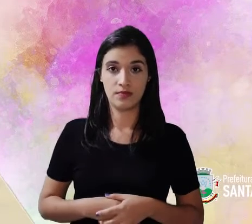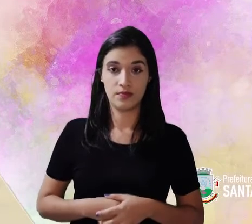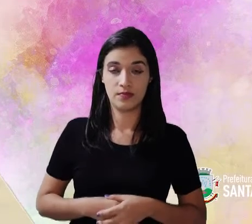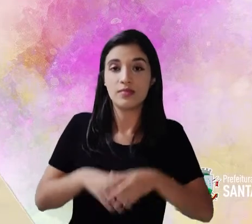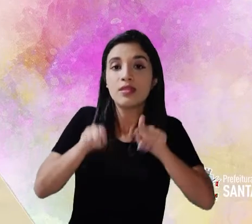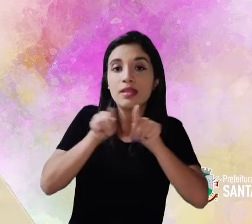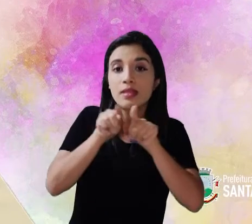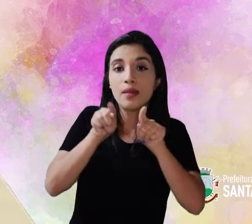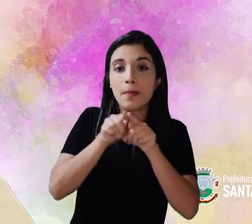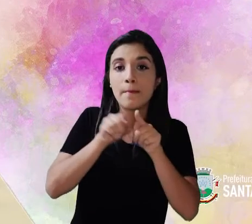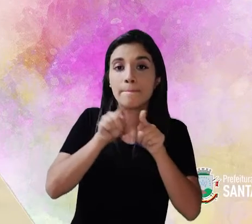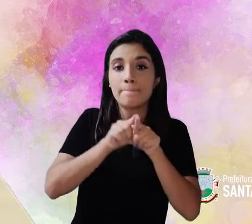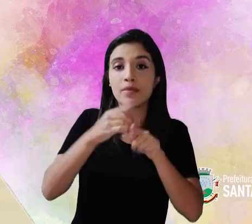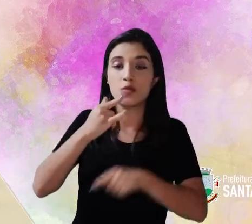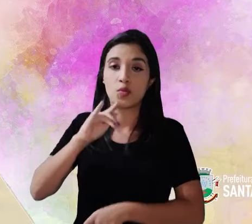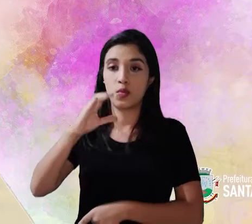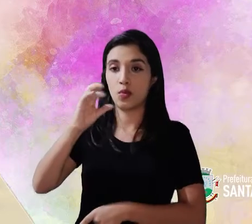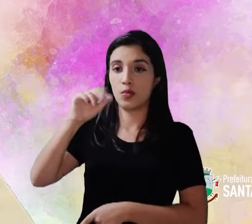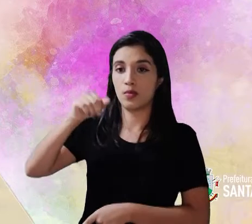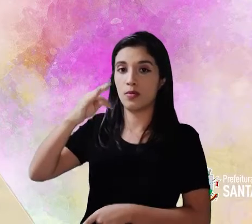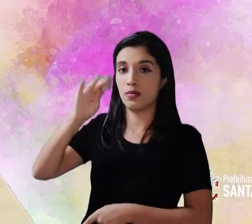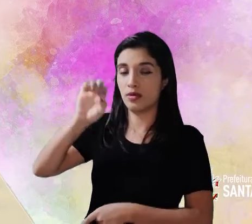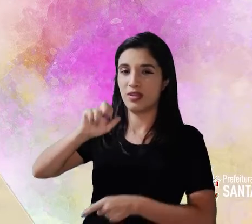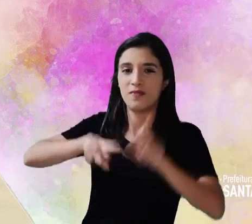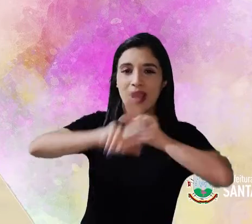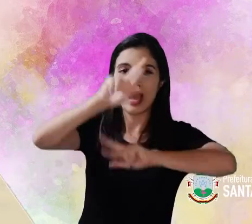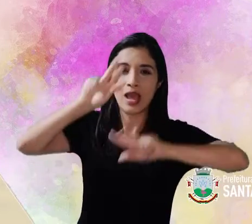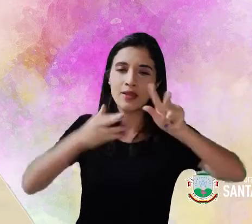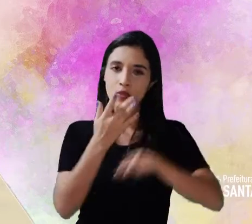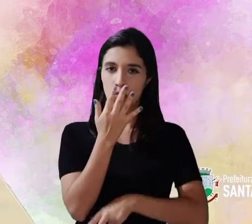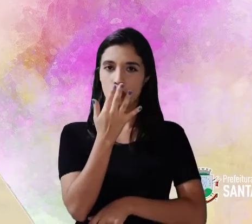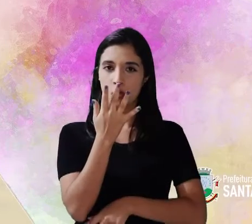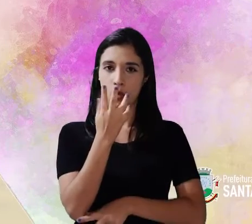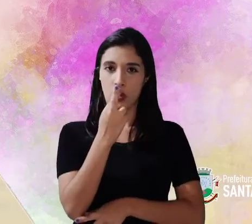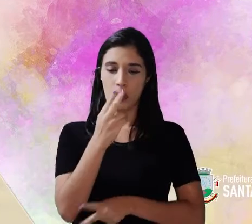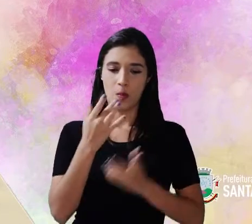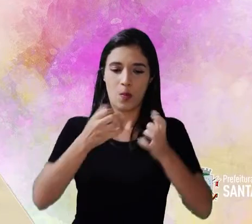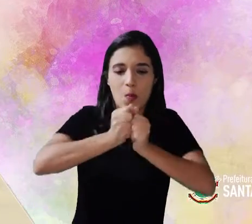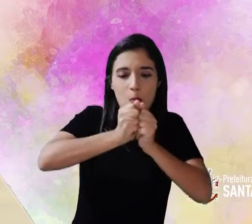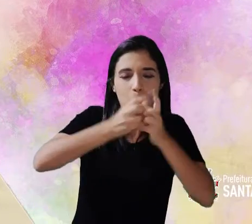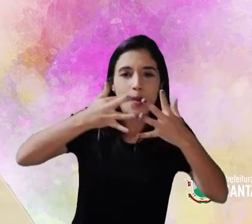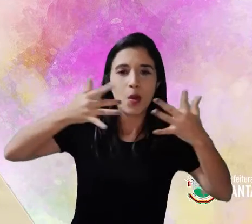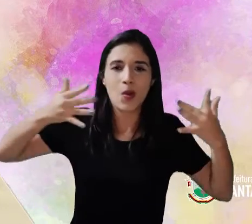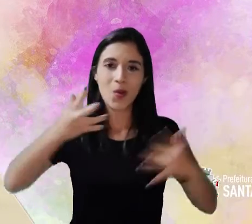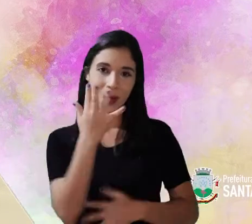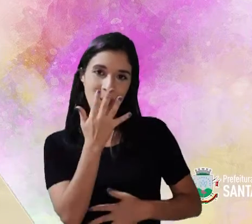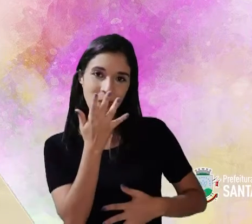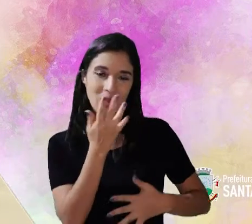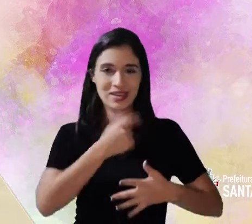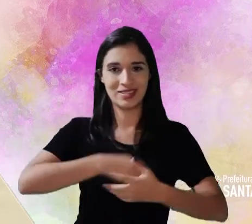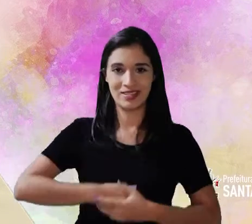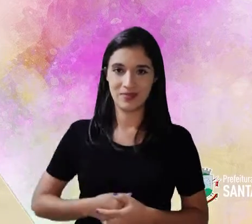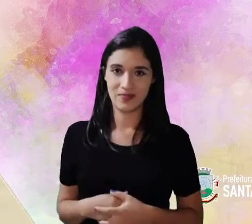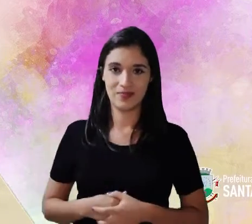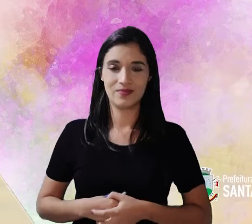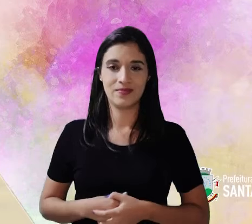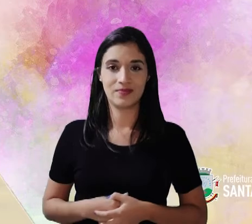e corantes de diferentes cores para a nossa erupção ficar bem colorida.